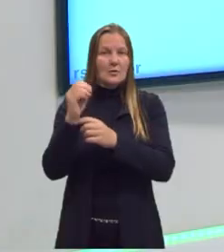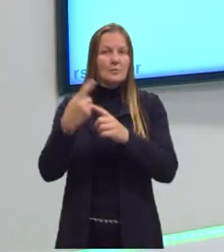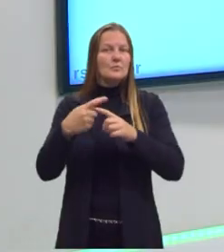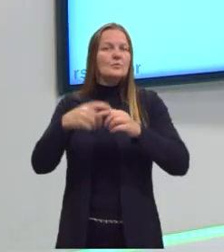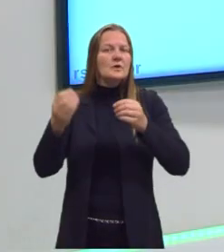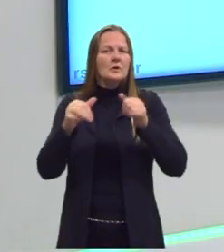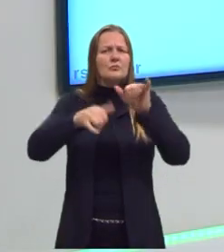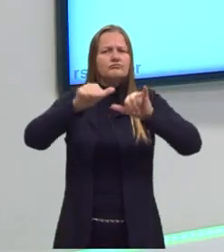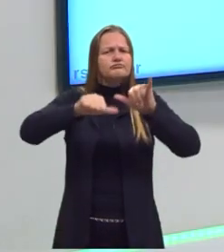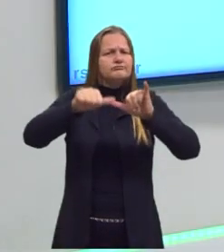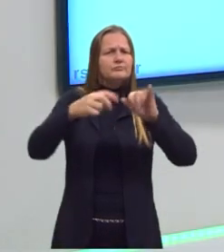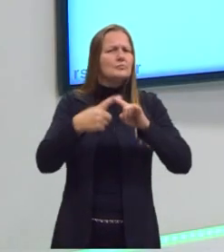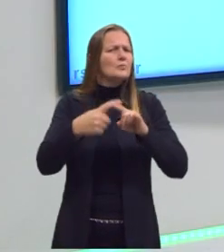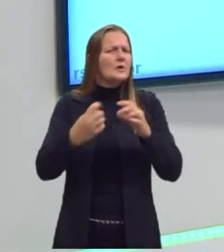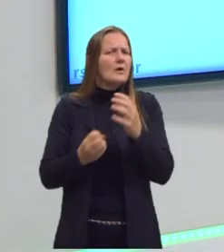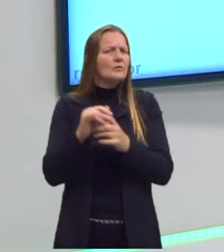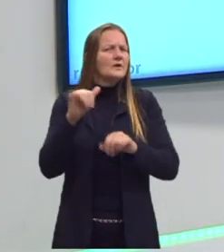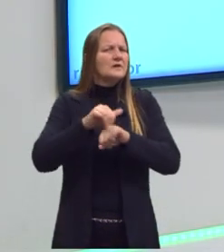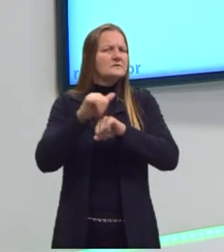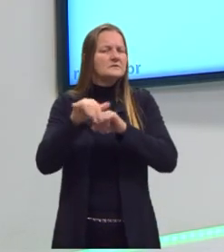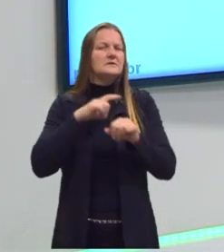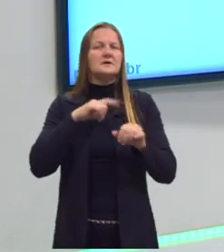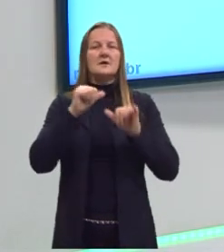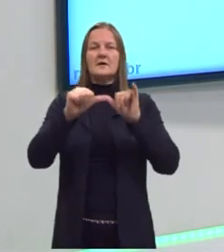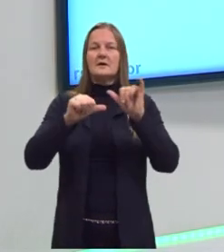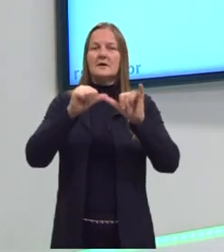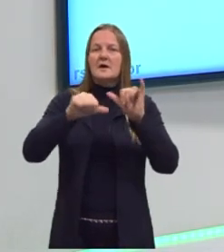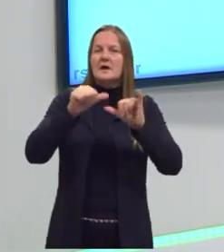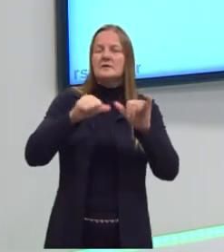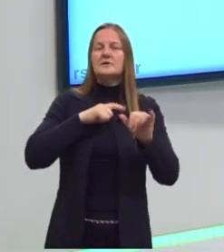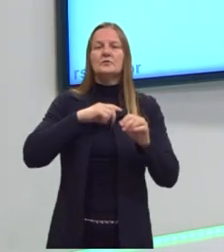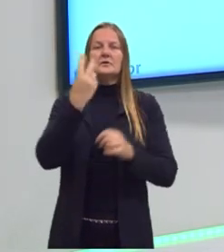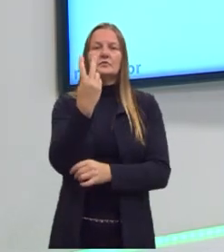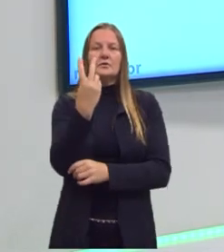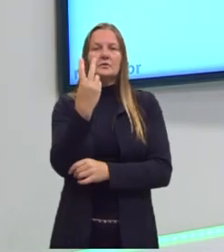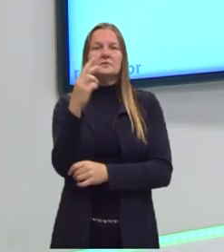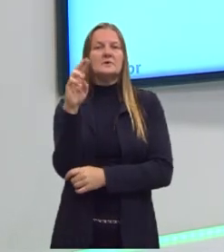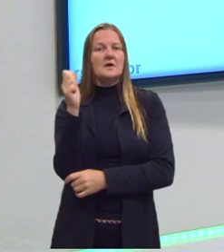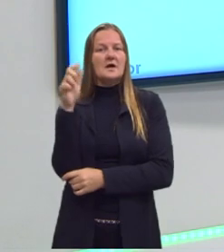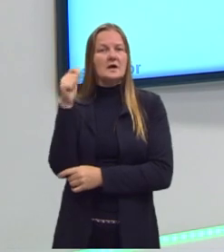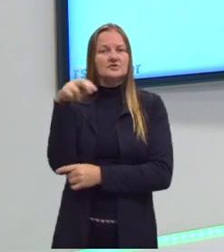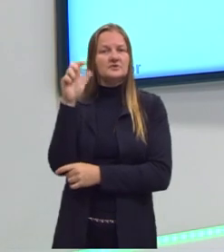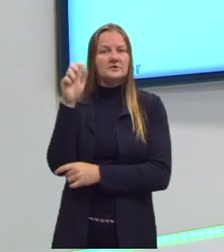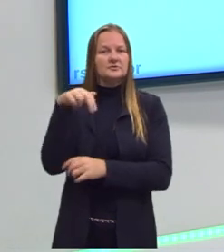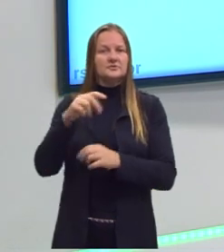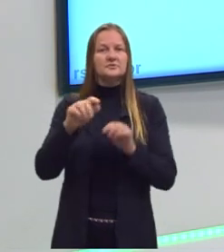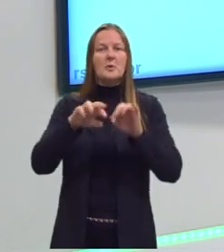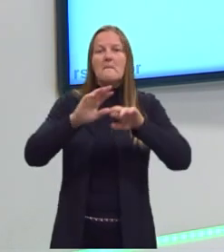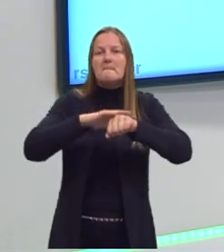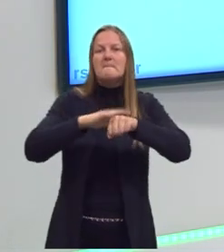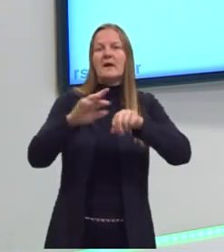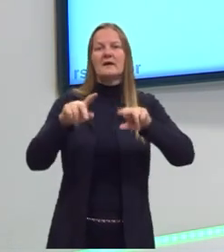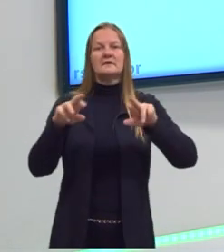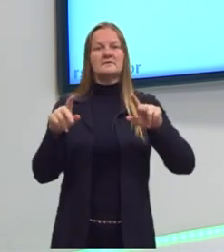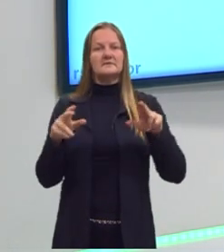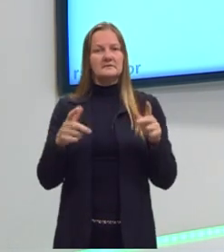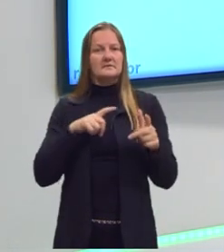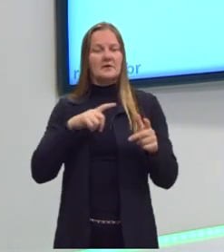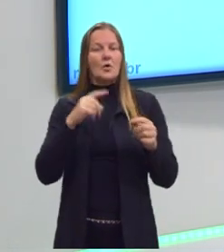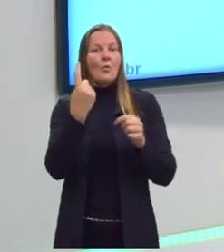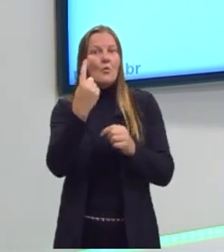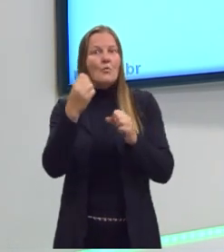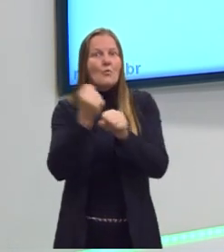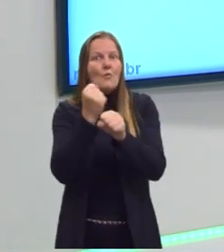nessa reação, tá? É uma reação que parte de dois reagentes ou mais e vai formar apenas um